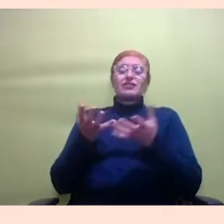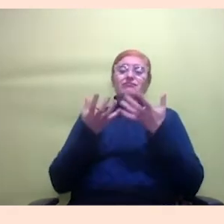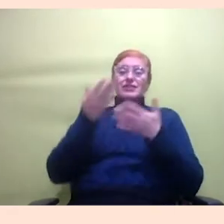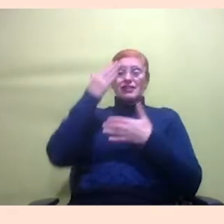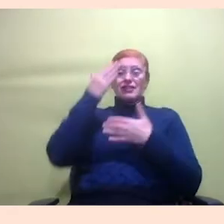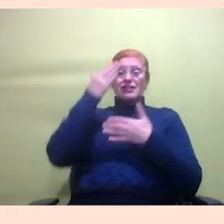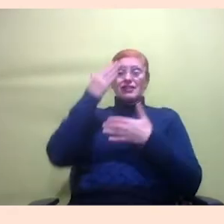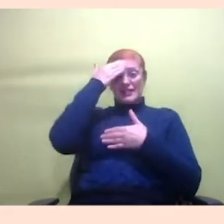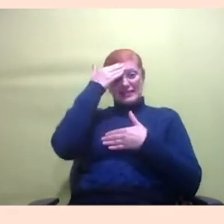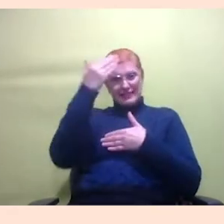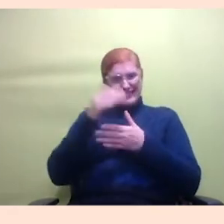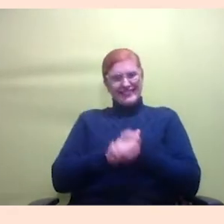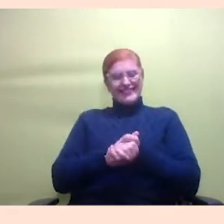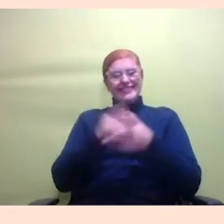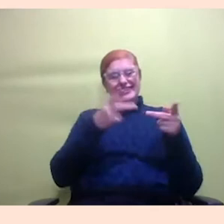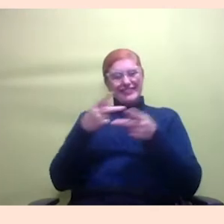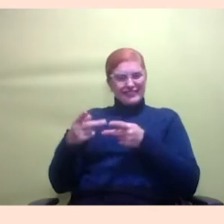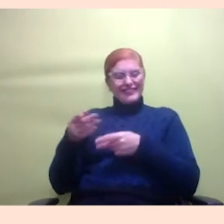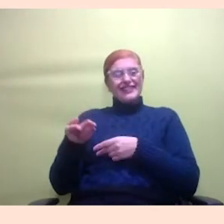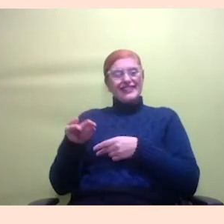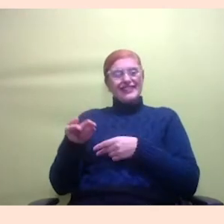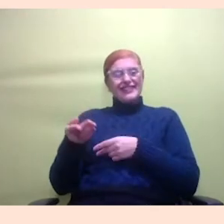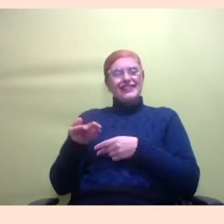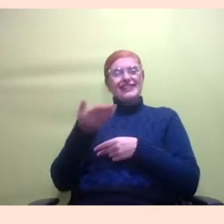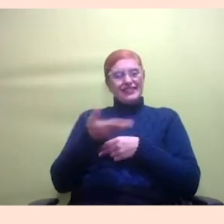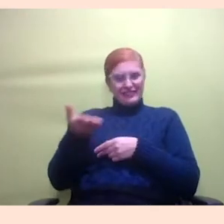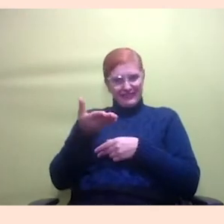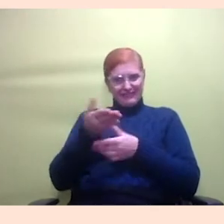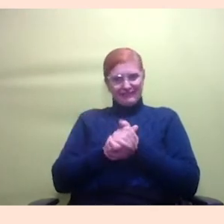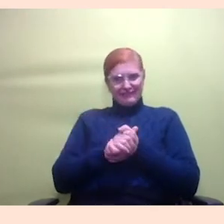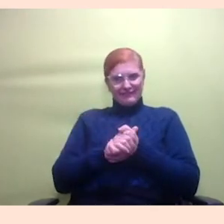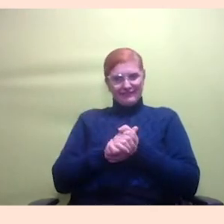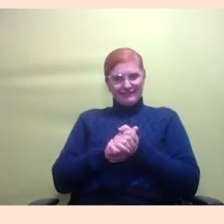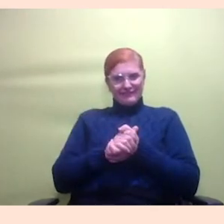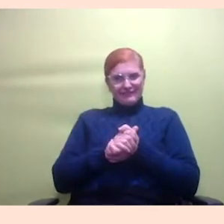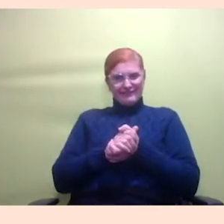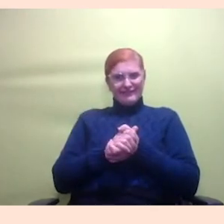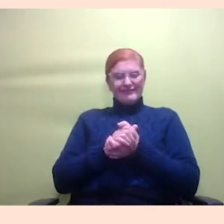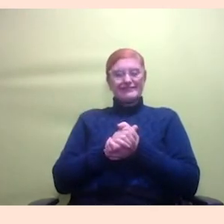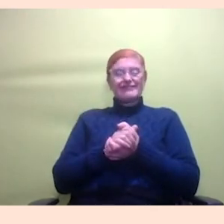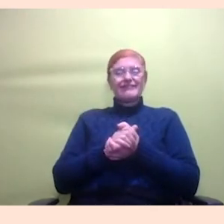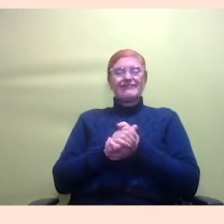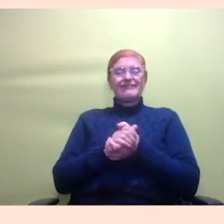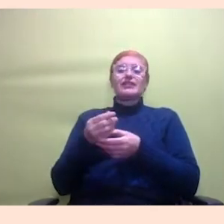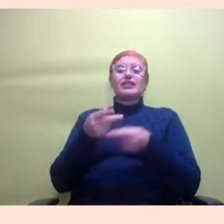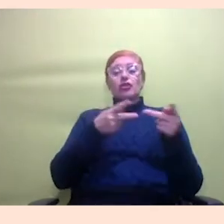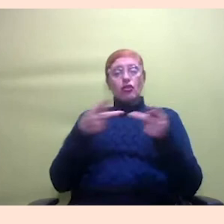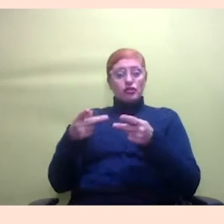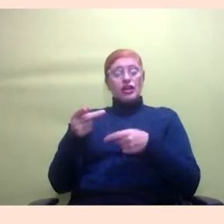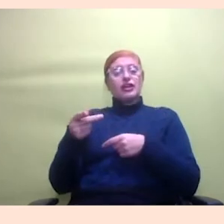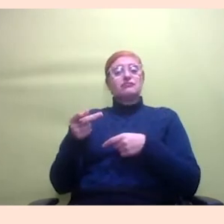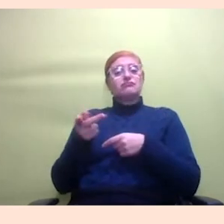e convidar vocês alguém falou comigo? não convidar vocês para visitar